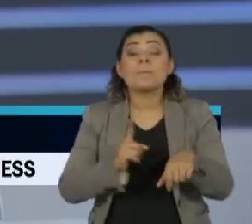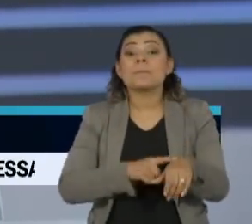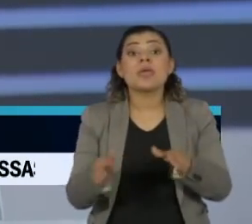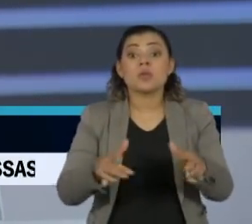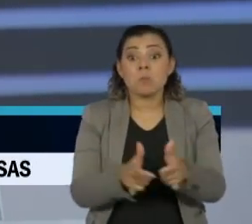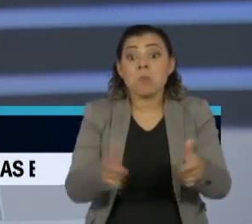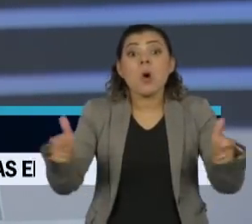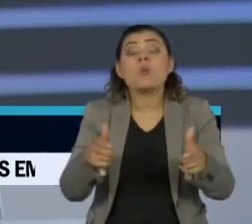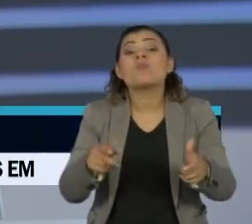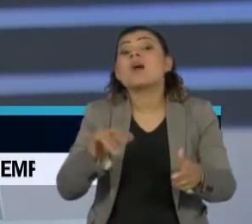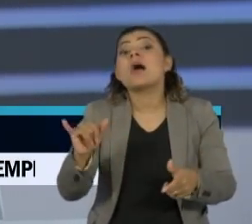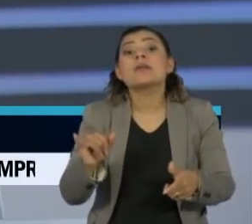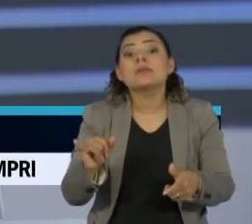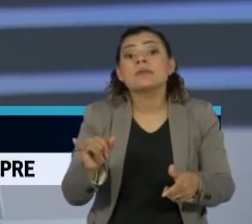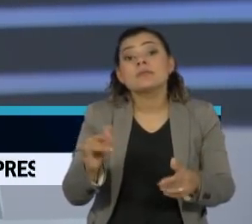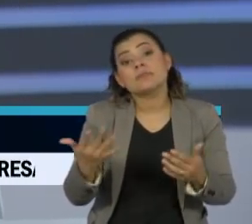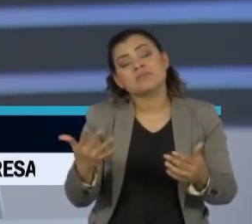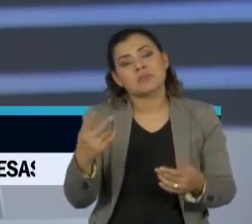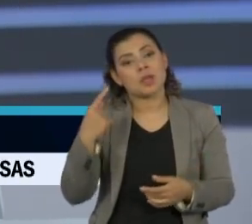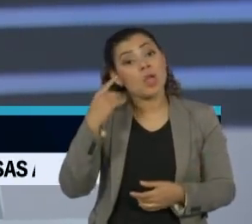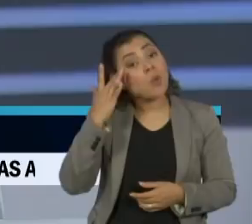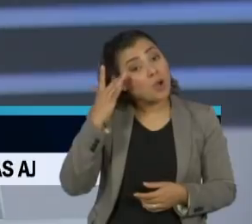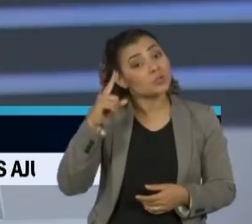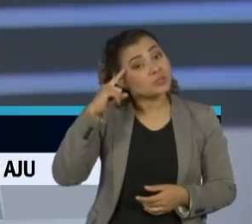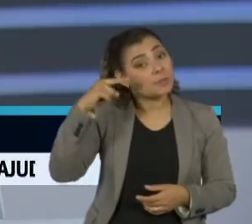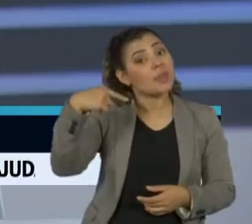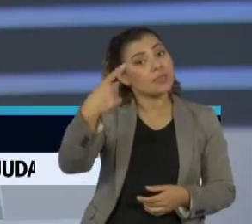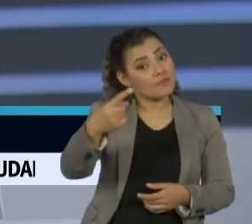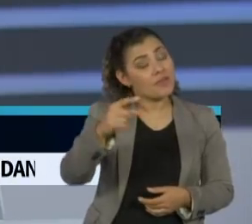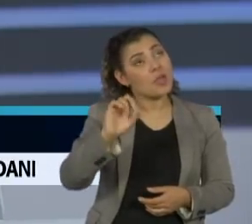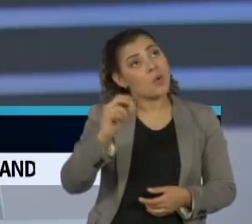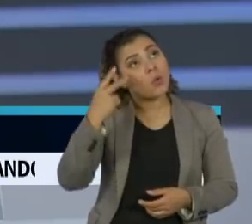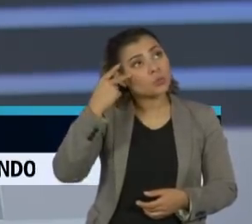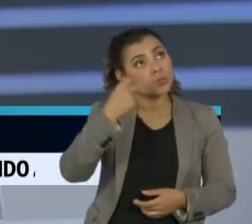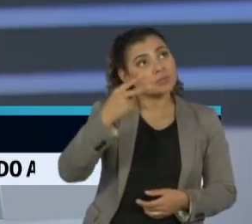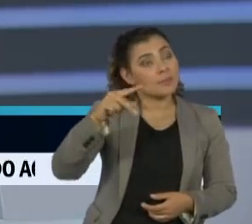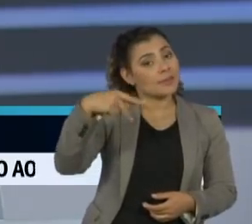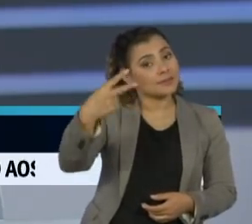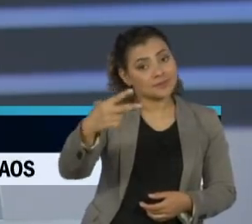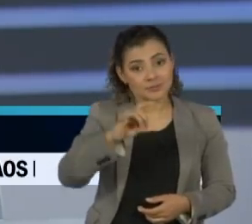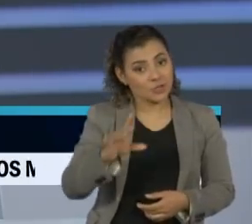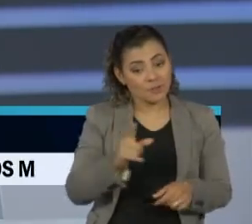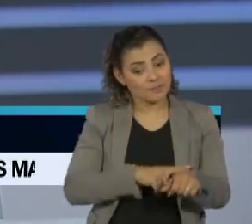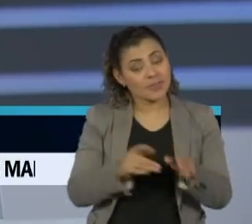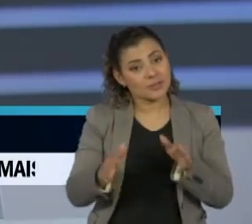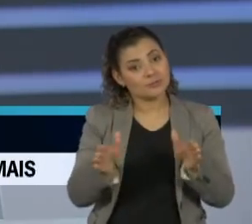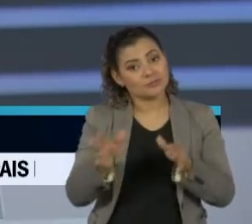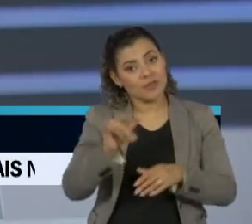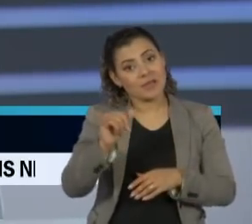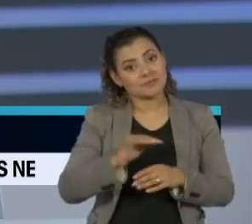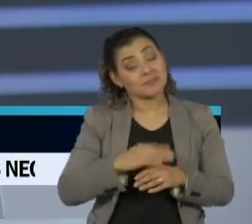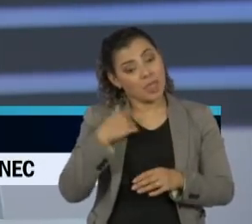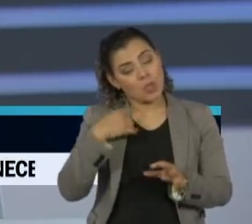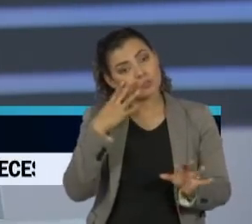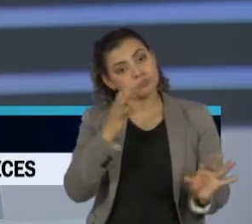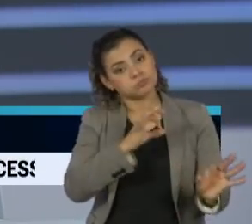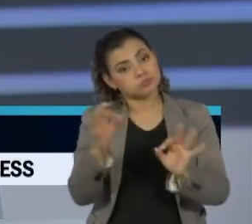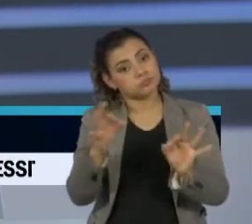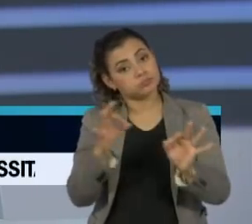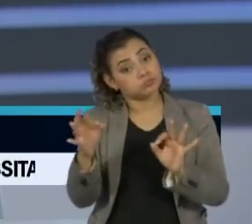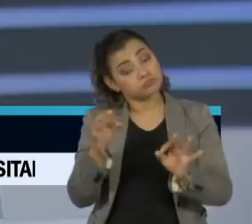chega no pico na semana que vem ou na outra semana. Pelo menos é o eu tenho acompanhado como